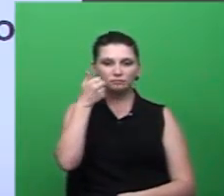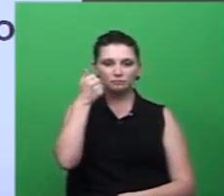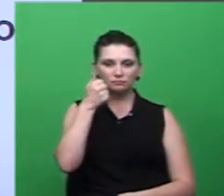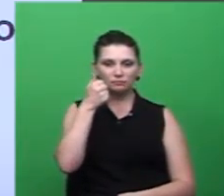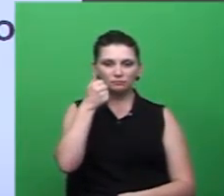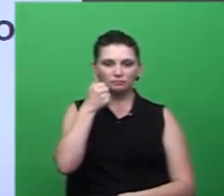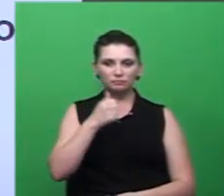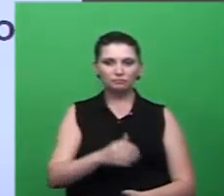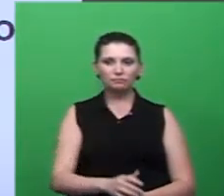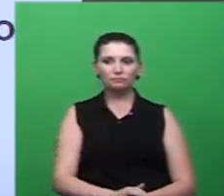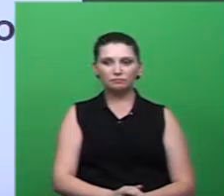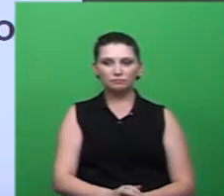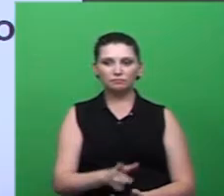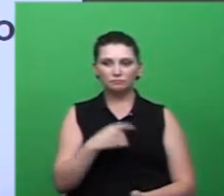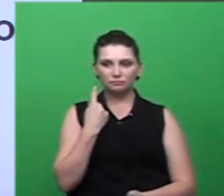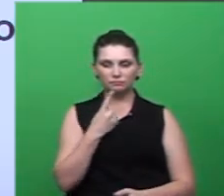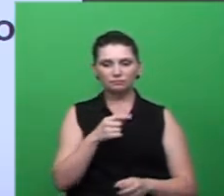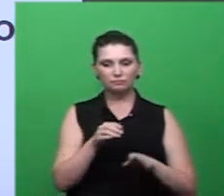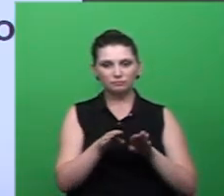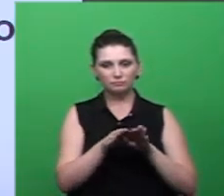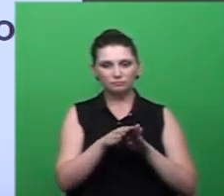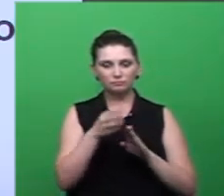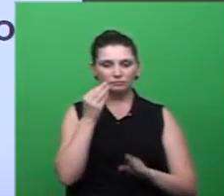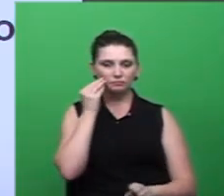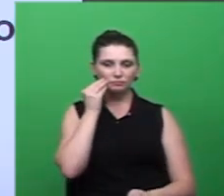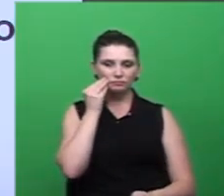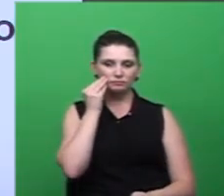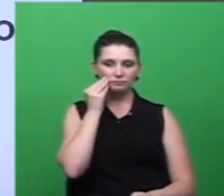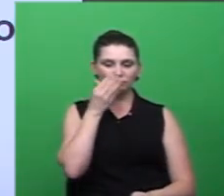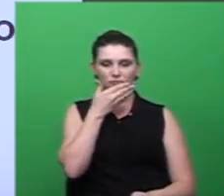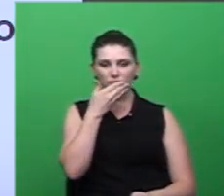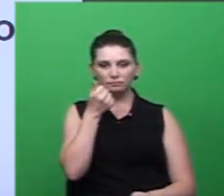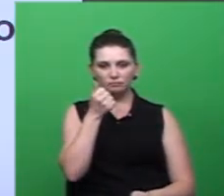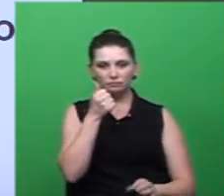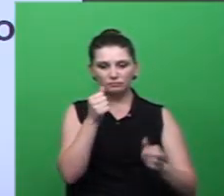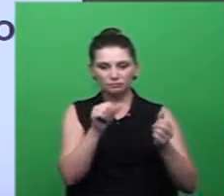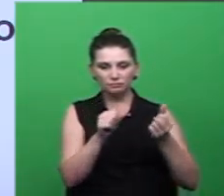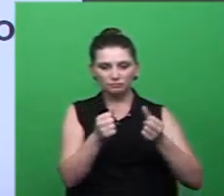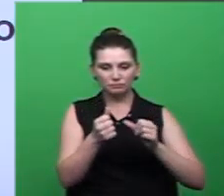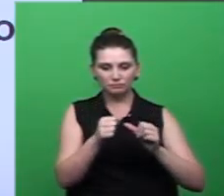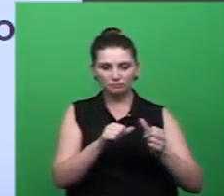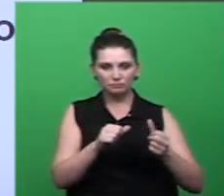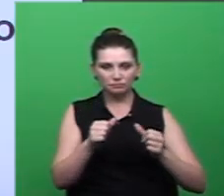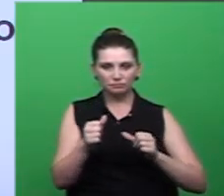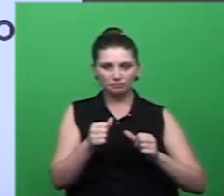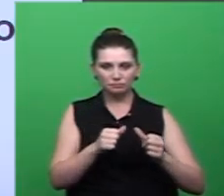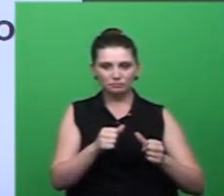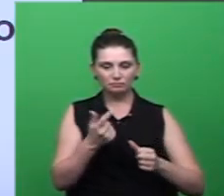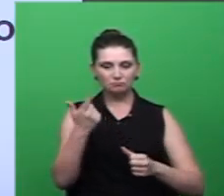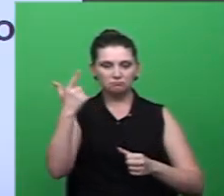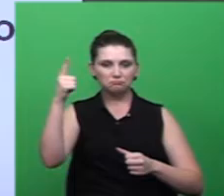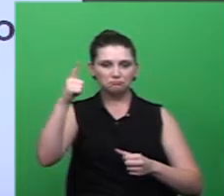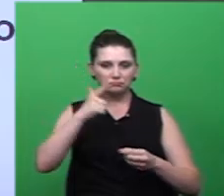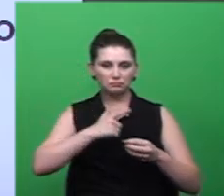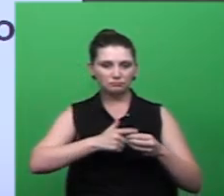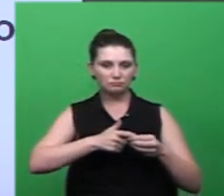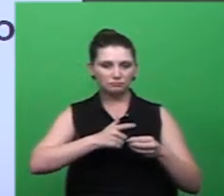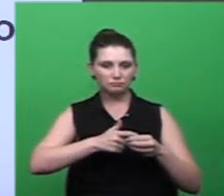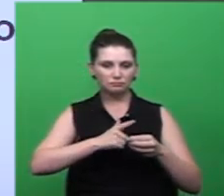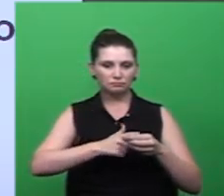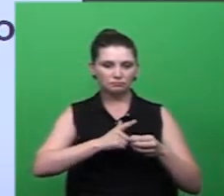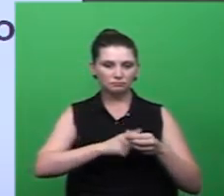colocamos até como modelo de avaliação para outras cidades de mesmo porte, que têm intenção em saber dos nossos